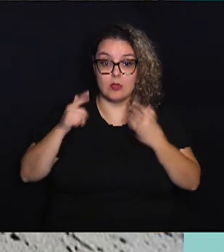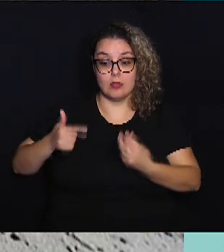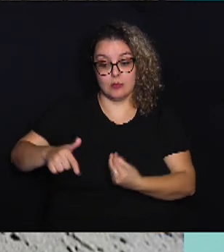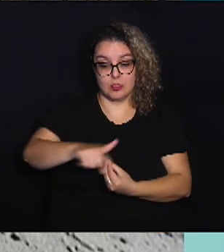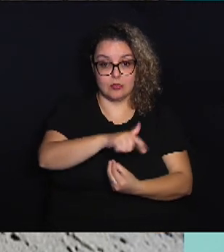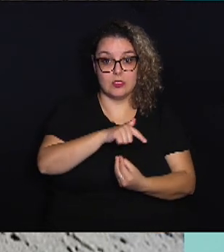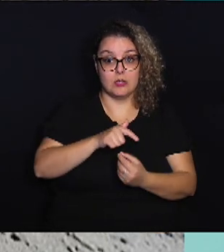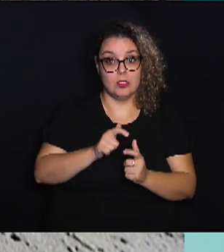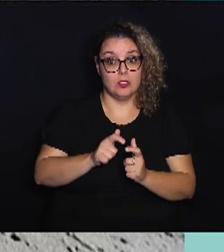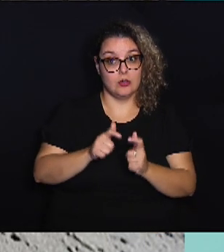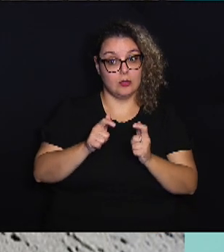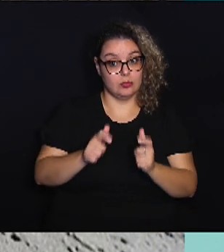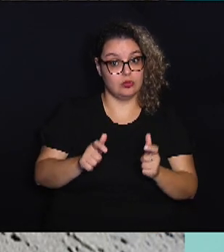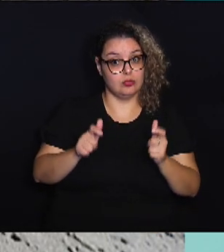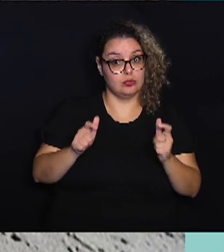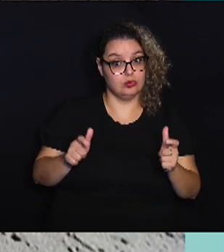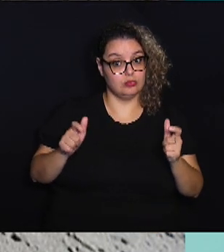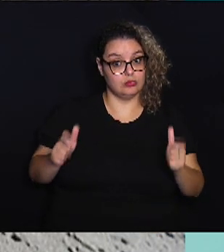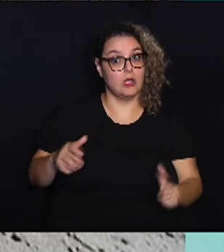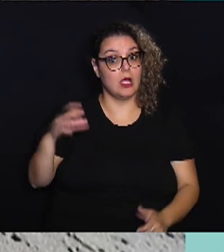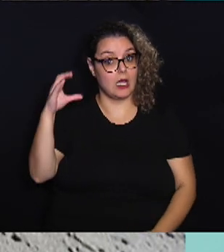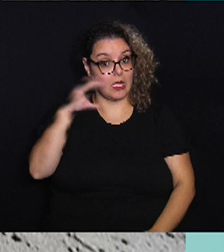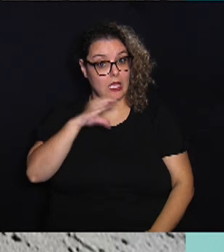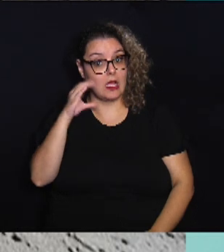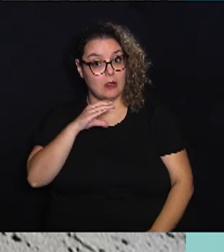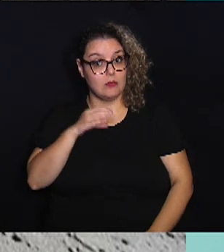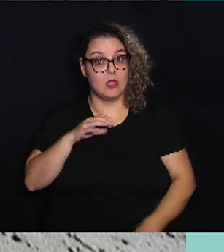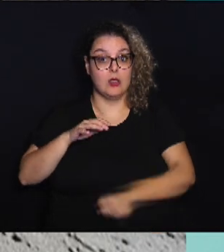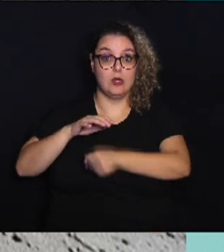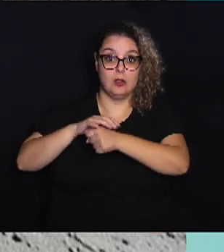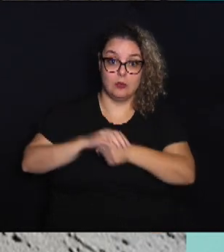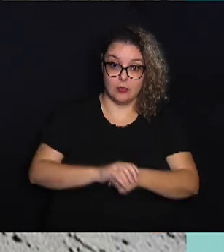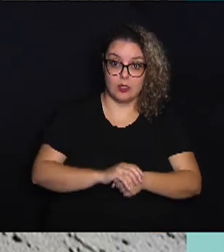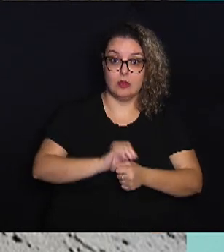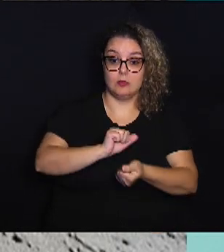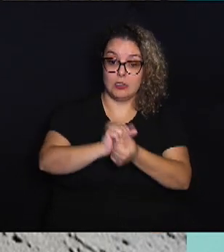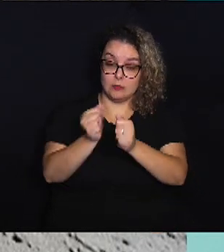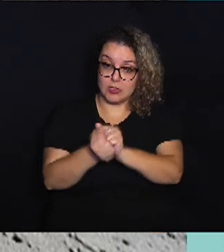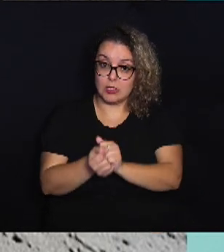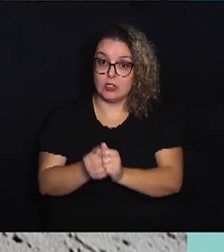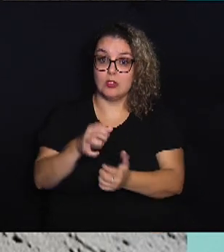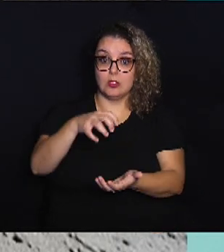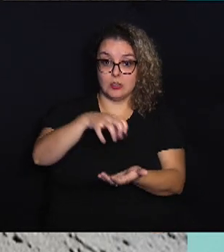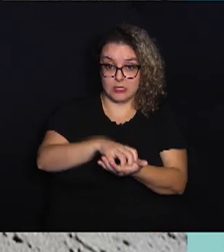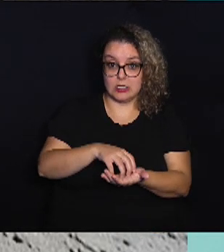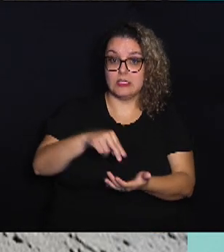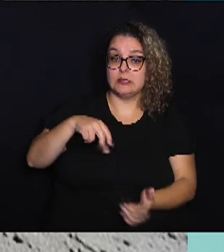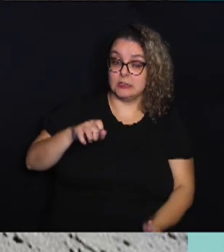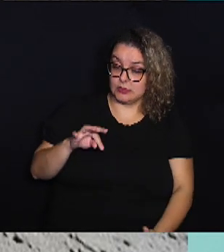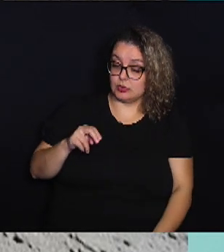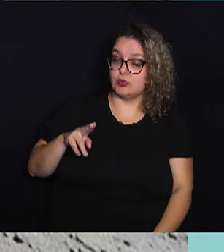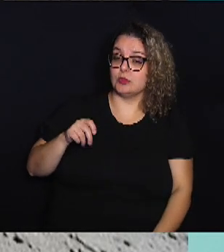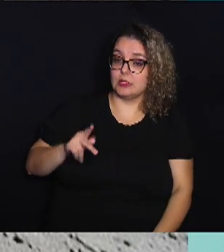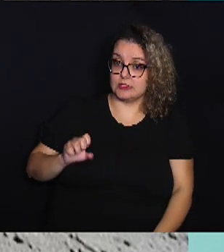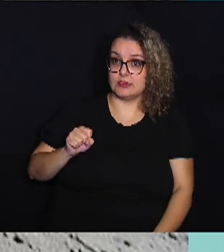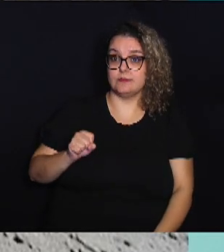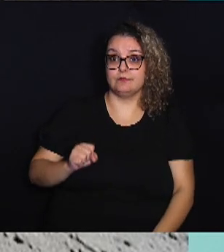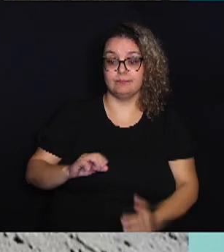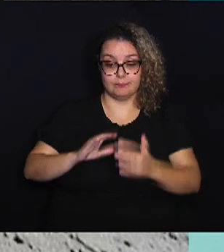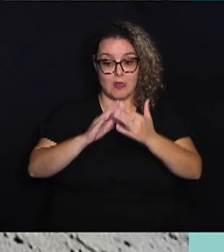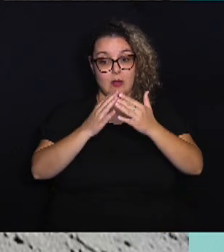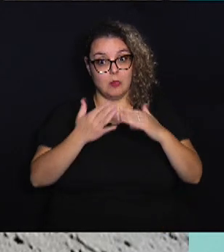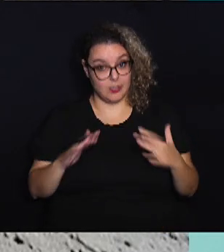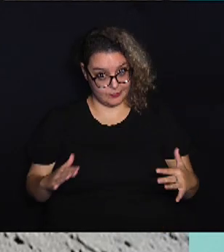está aumentando com grande velocidade, ameaçando remodelar o centro de Nantucket e levar embora as casas